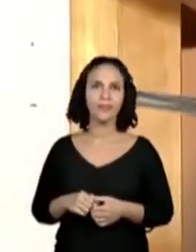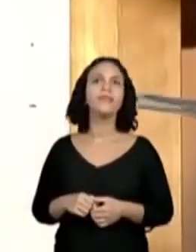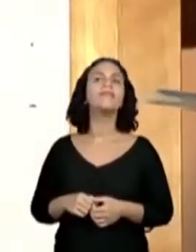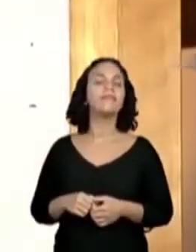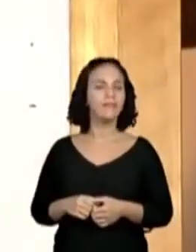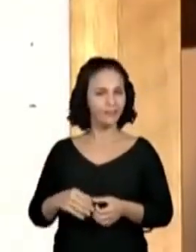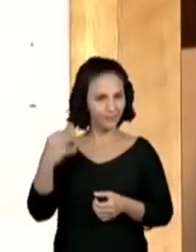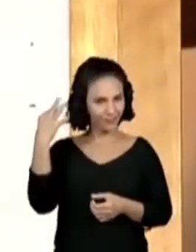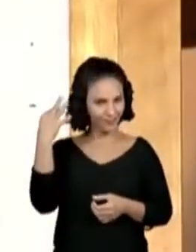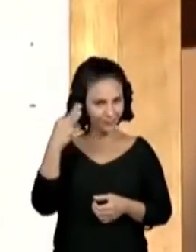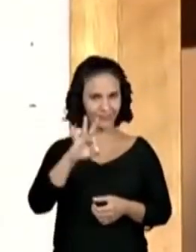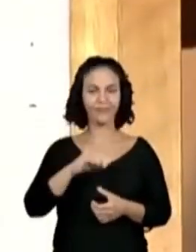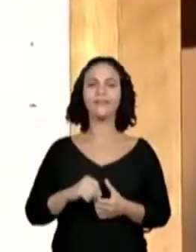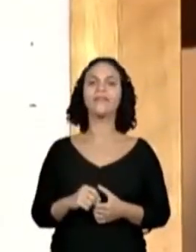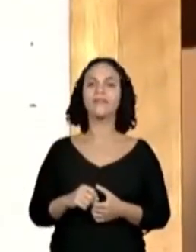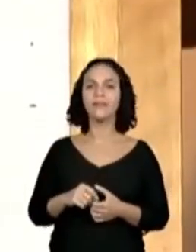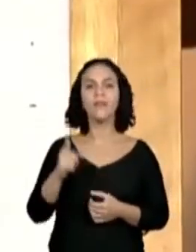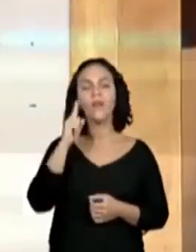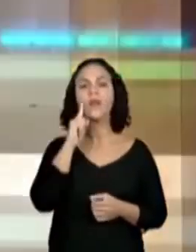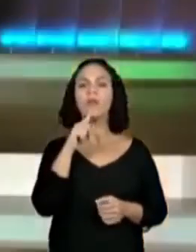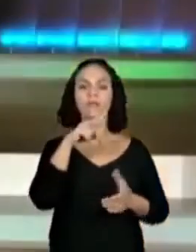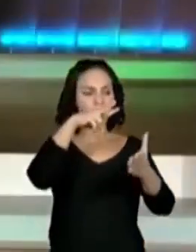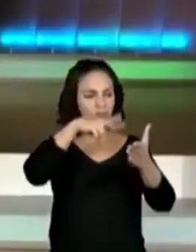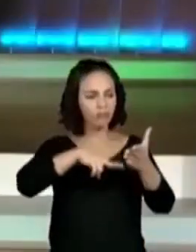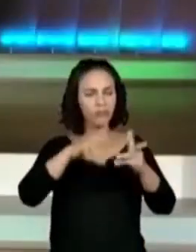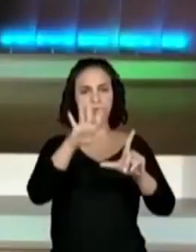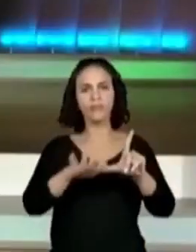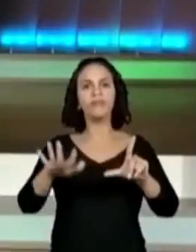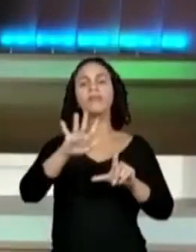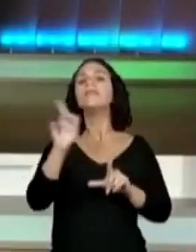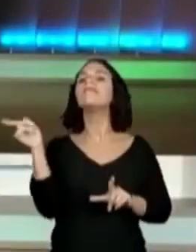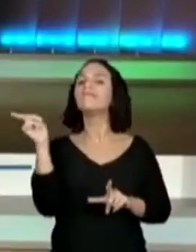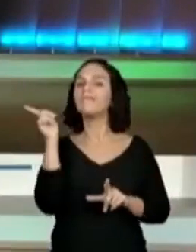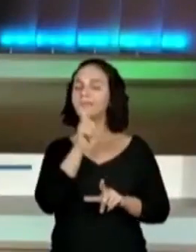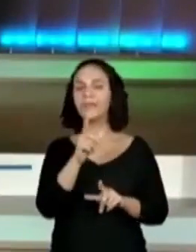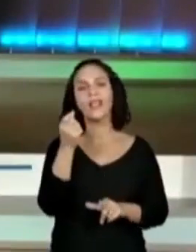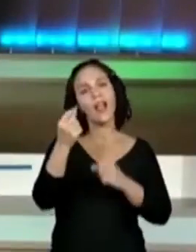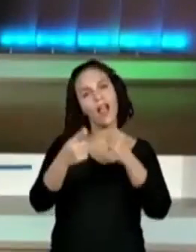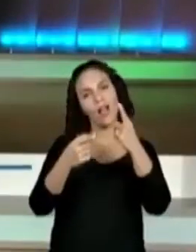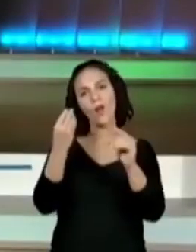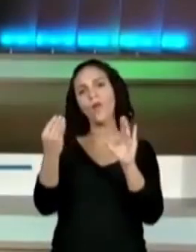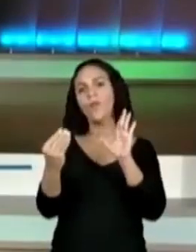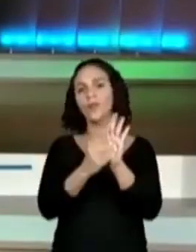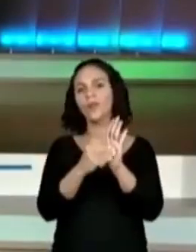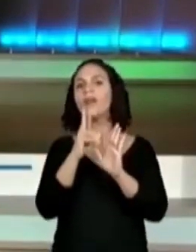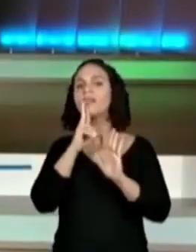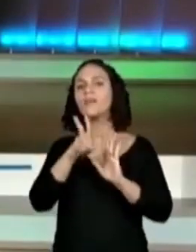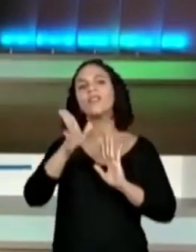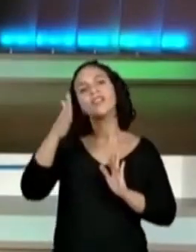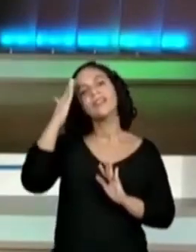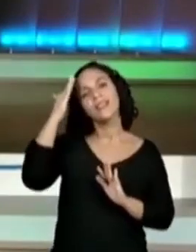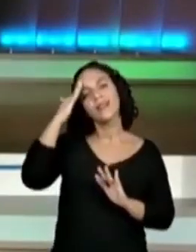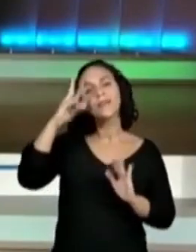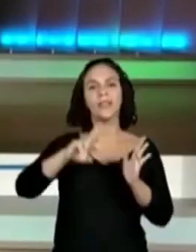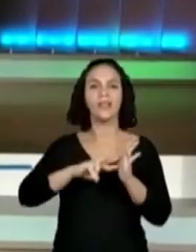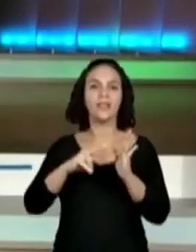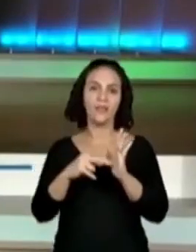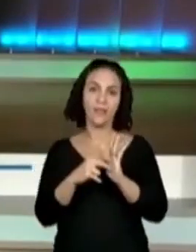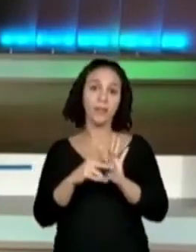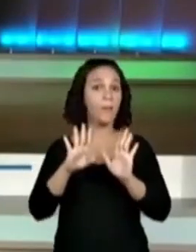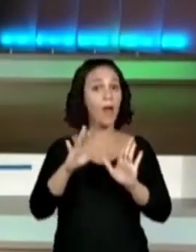Perfeito. Ou seja, a leitura global funcionou. Eu sei que tem gente que colocou resposta, porque já sabia o significado,